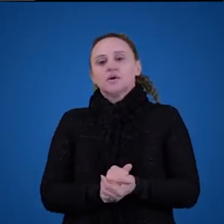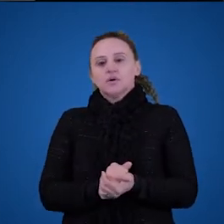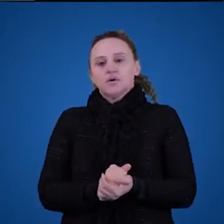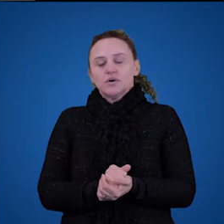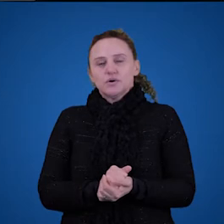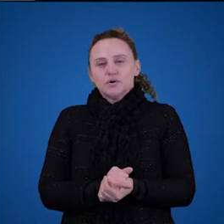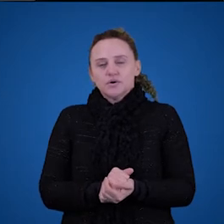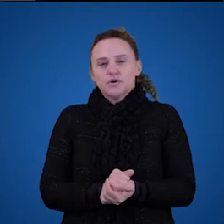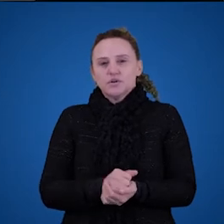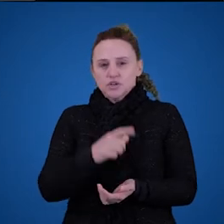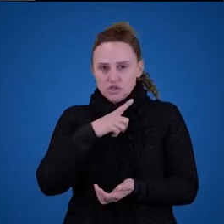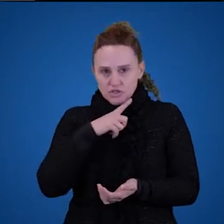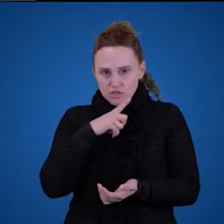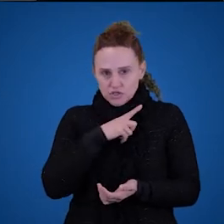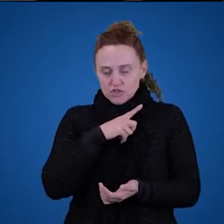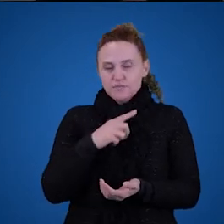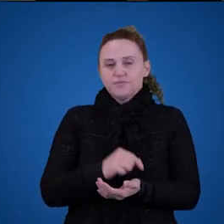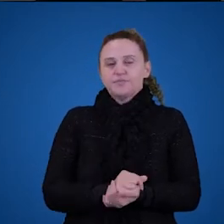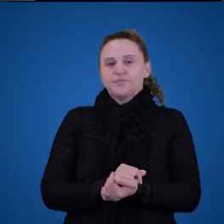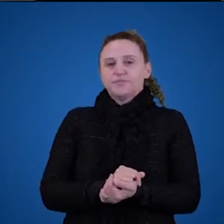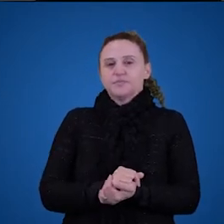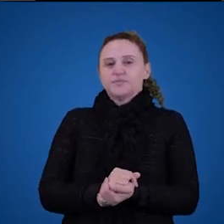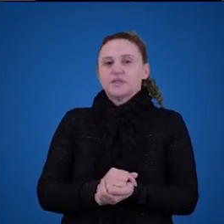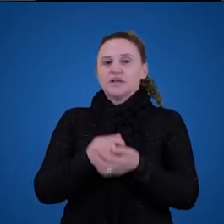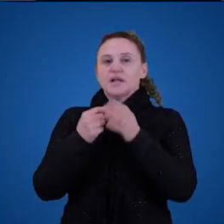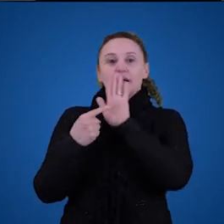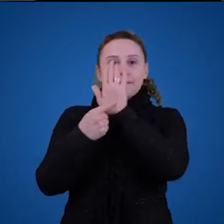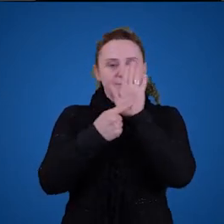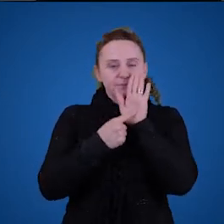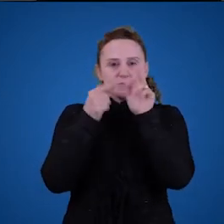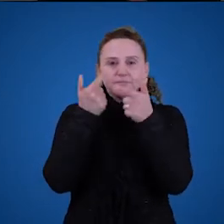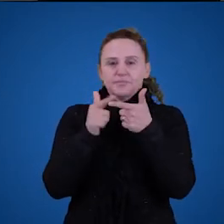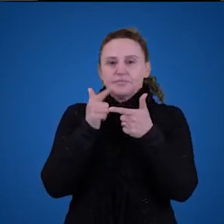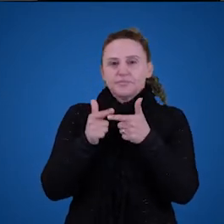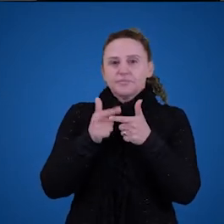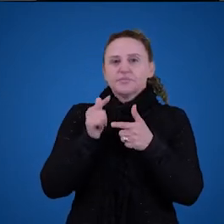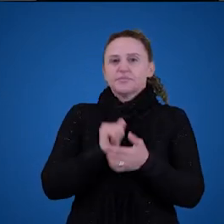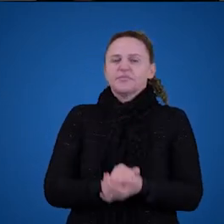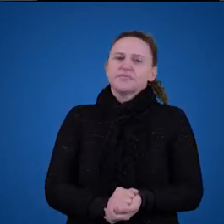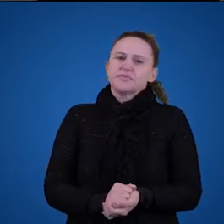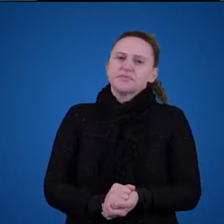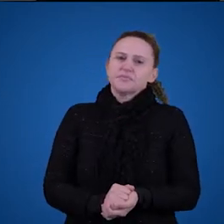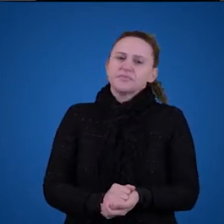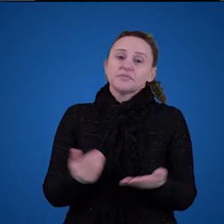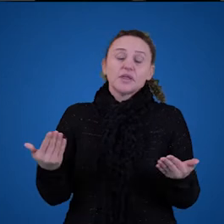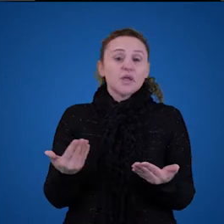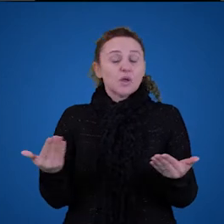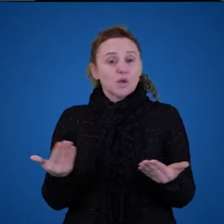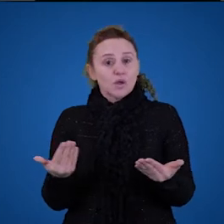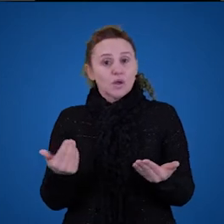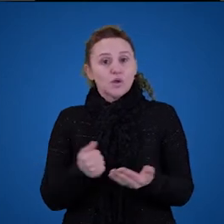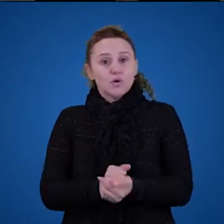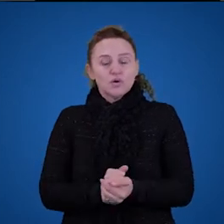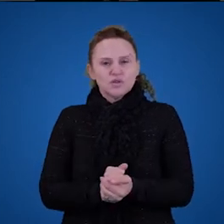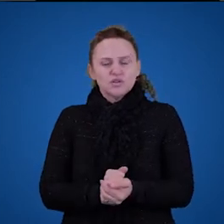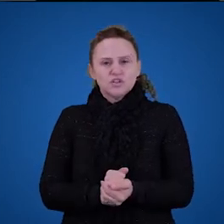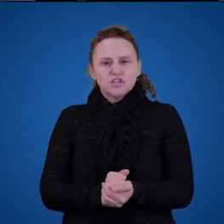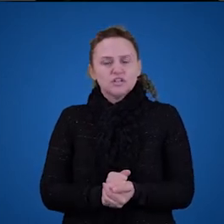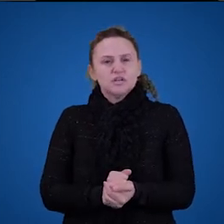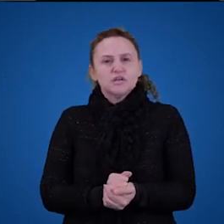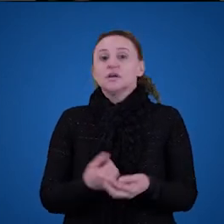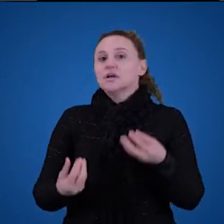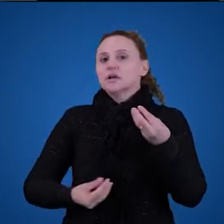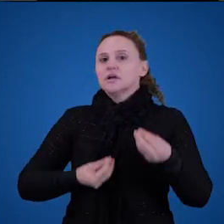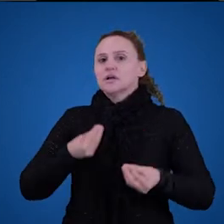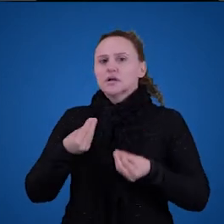explicação mais elaborada dela e depois apresentar seus problemas. E por fim, a gente vai levantar a hipótese se a TRS não funciona